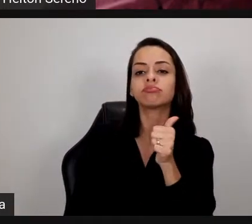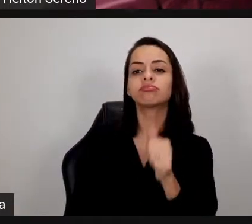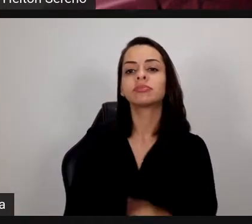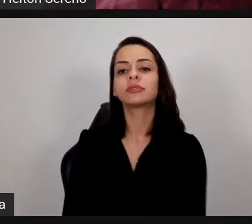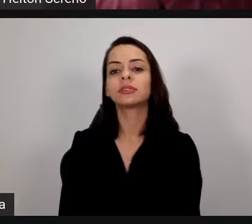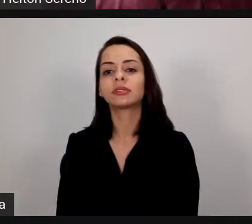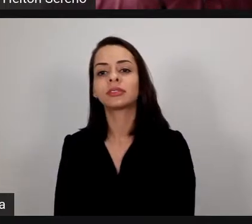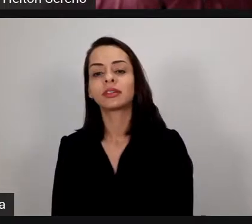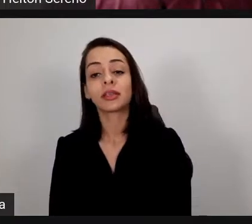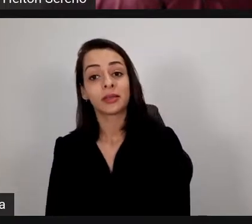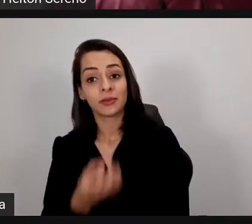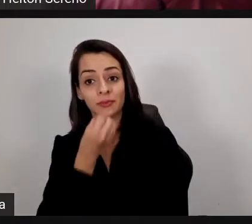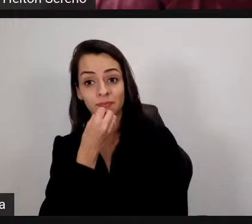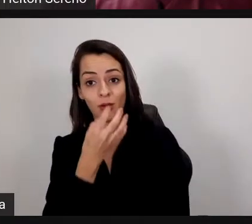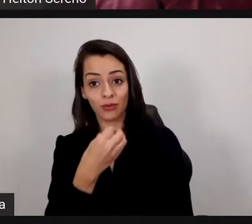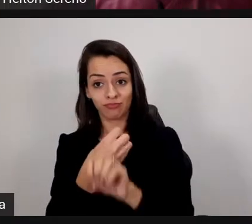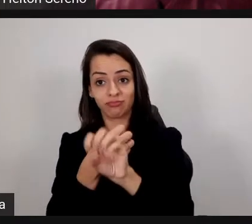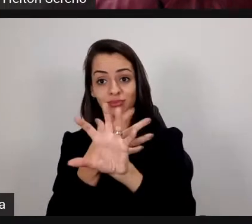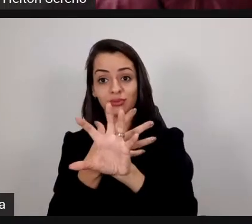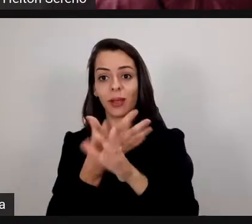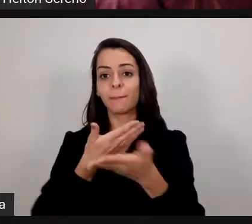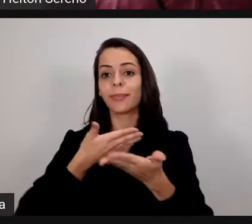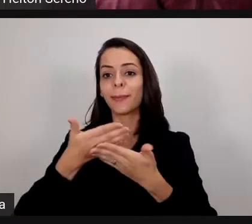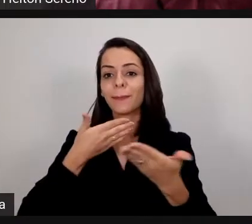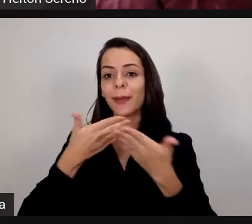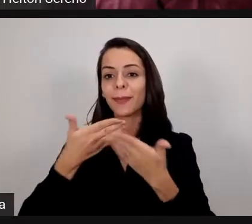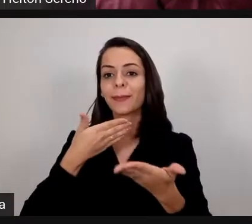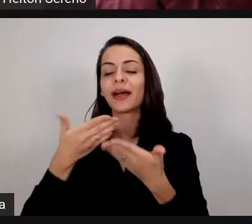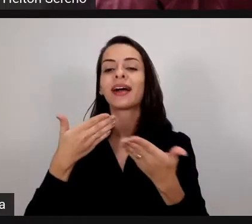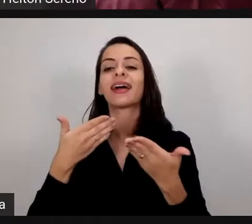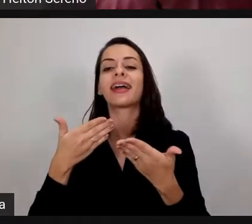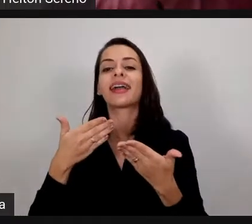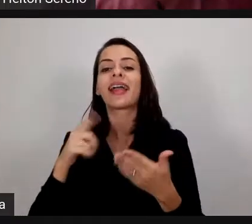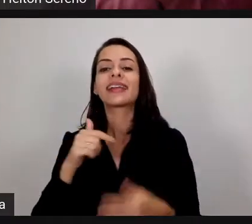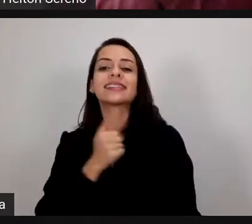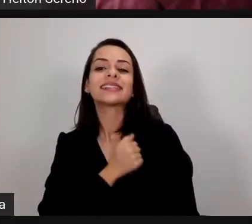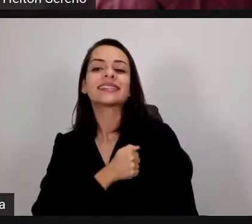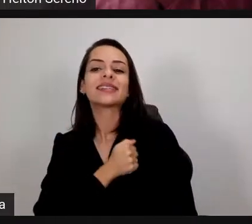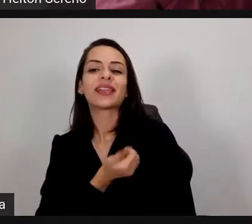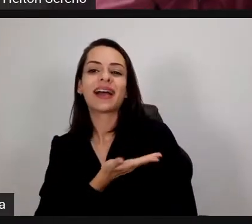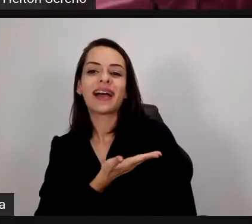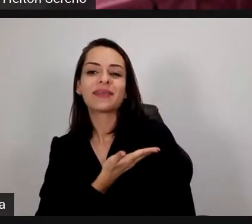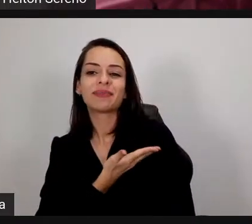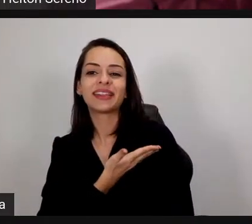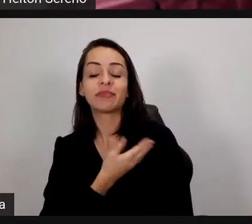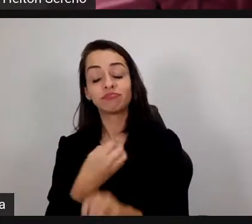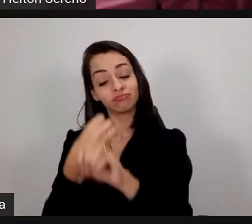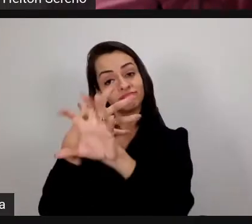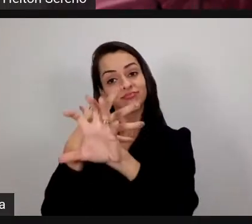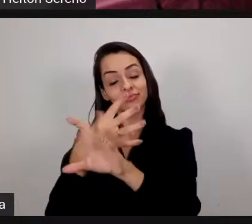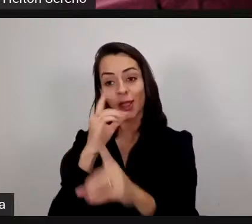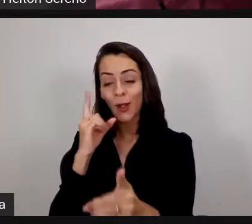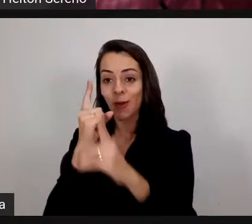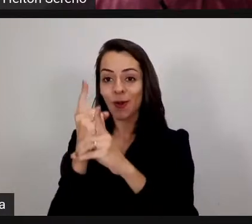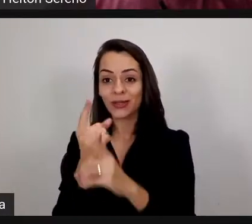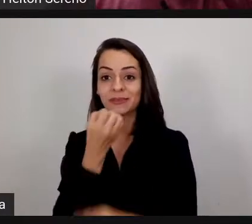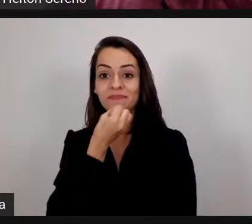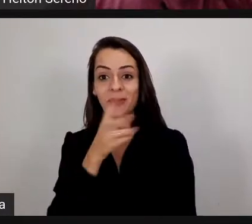de encontro virtuais são muito boas para a gente poder matar saudade dos amigos né com certeza com certeza